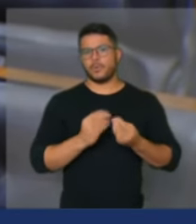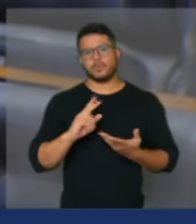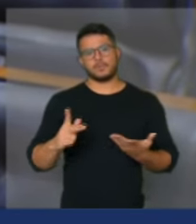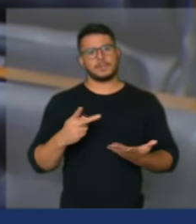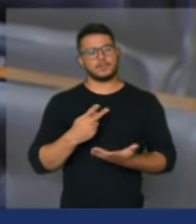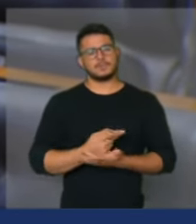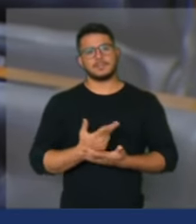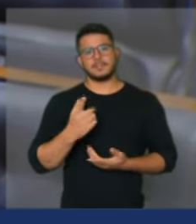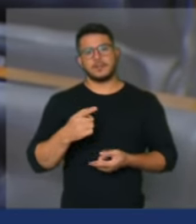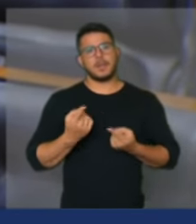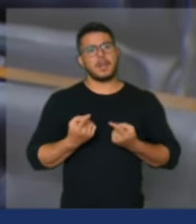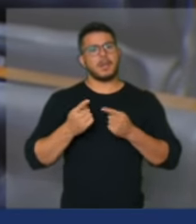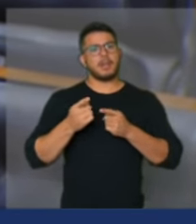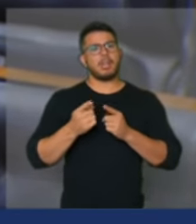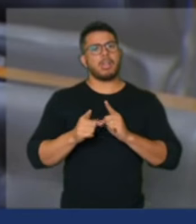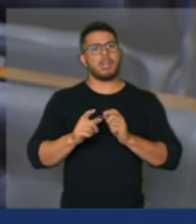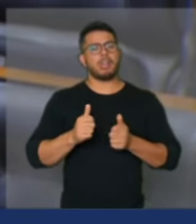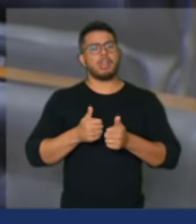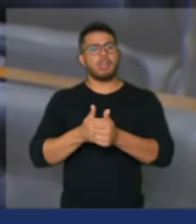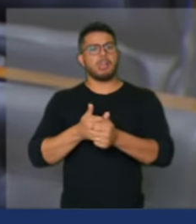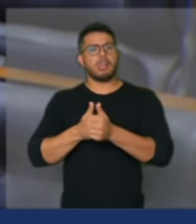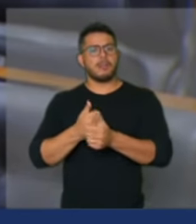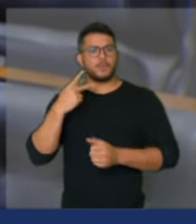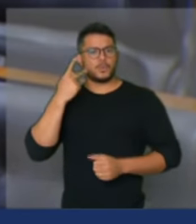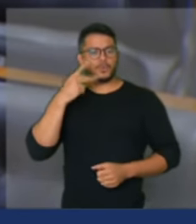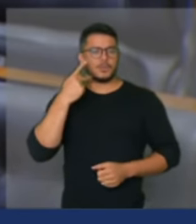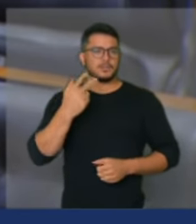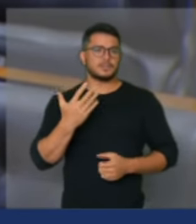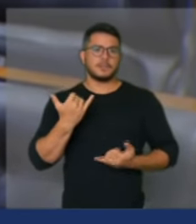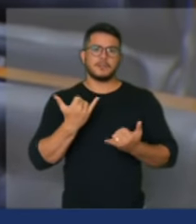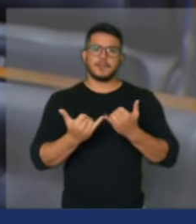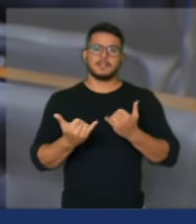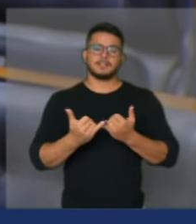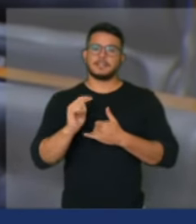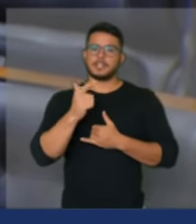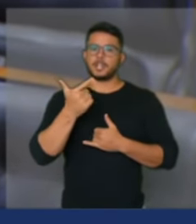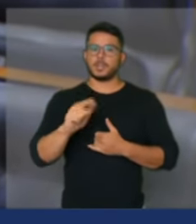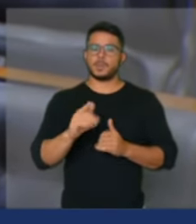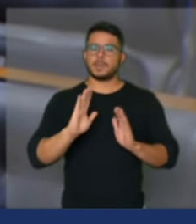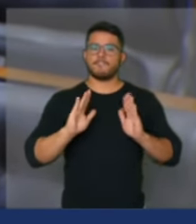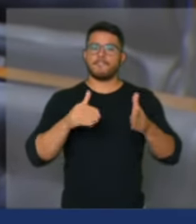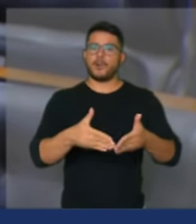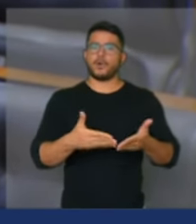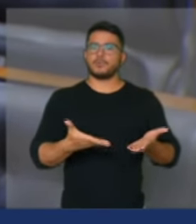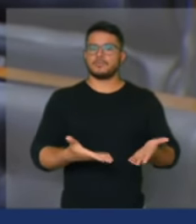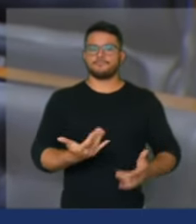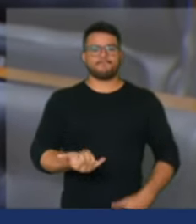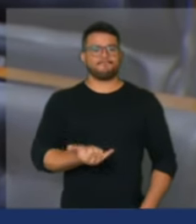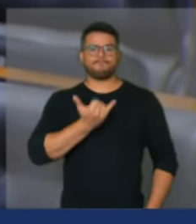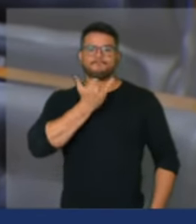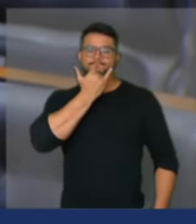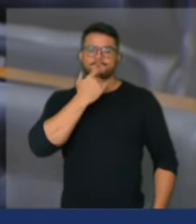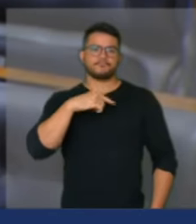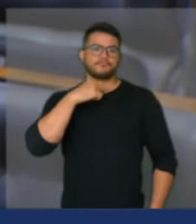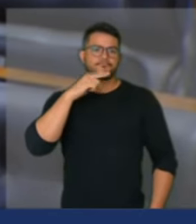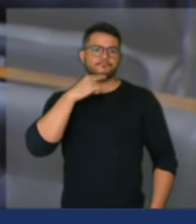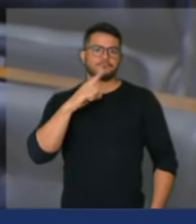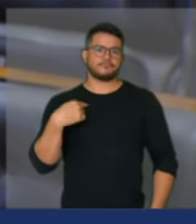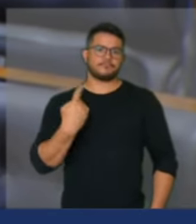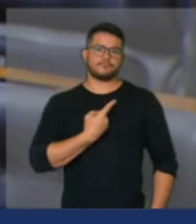isso é desviar o foco isso nós não podemos admitir senador